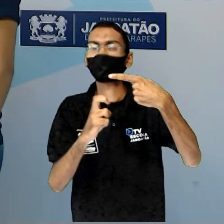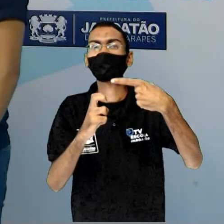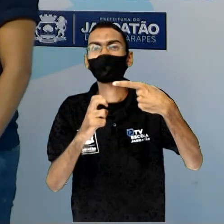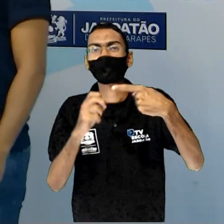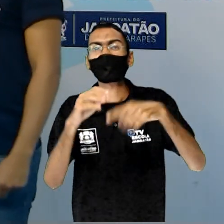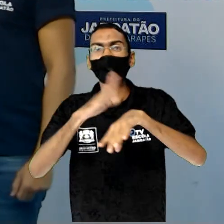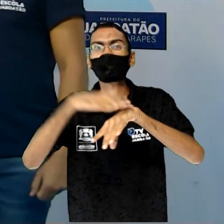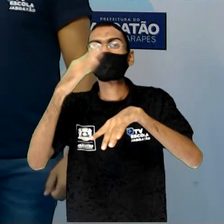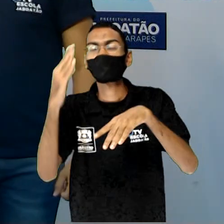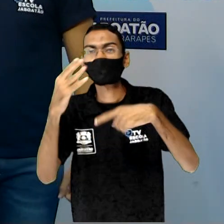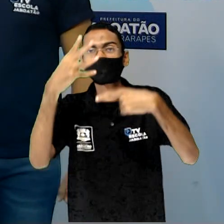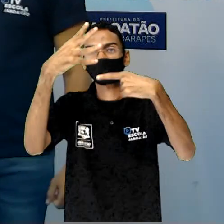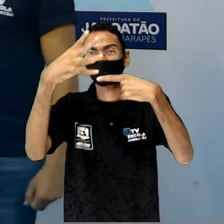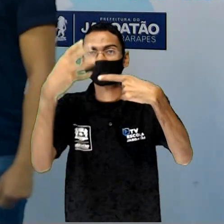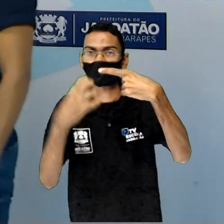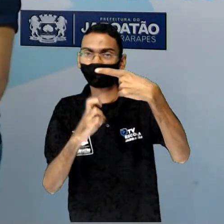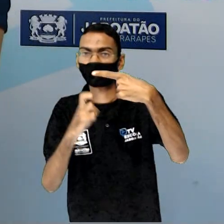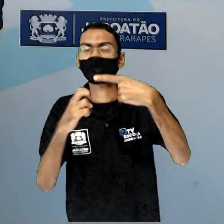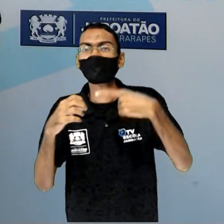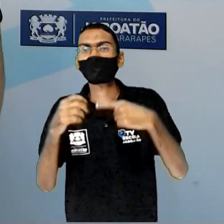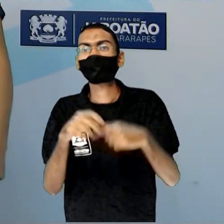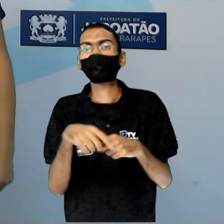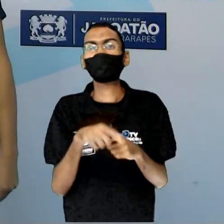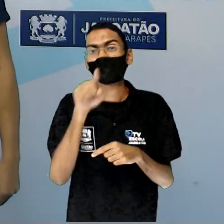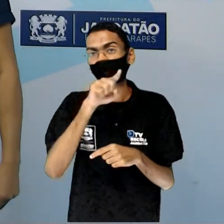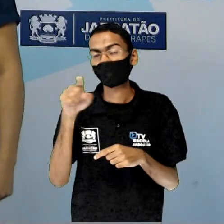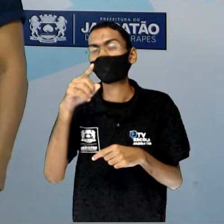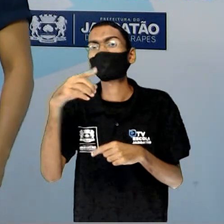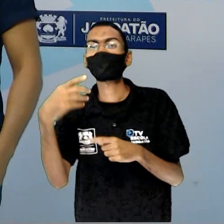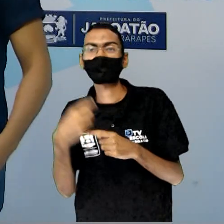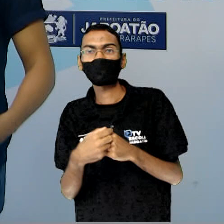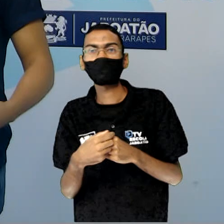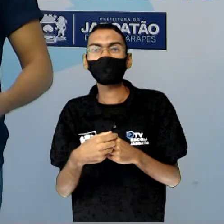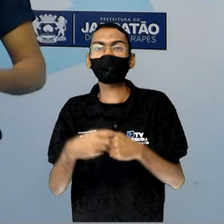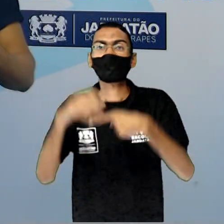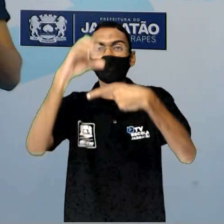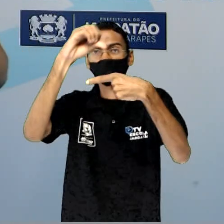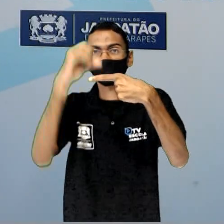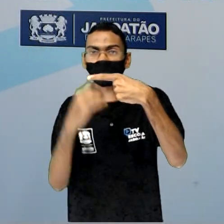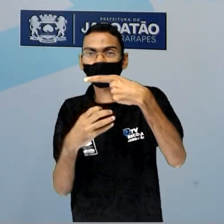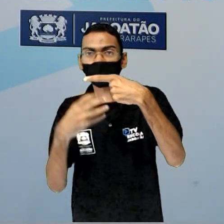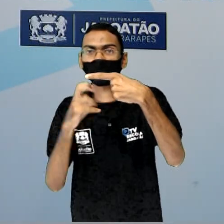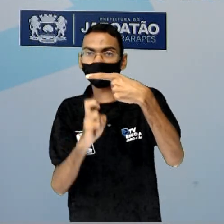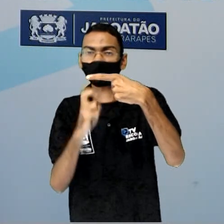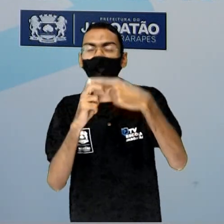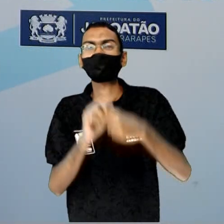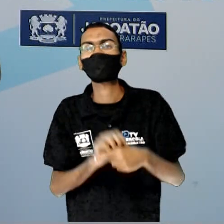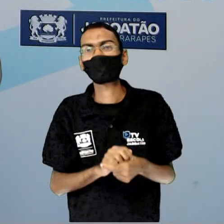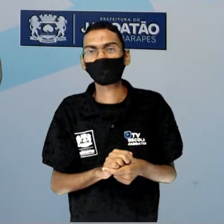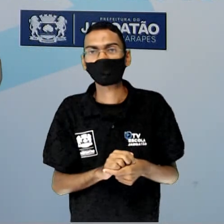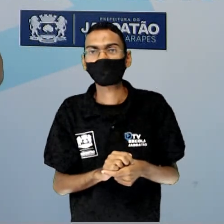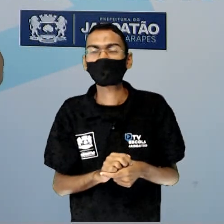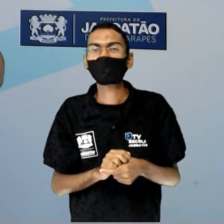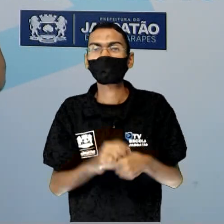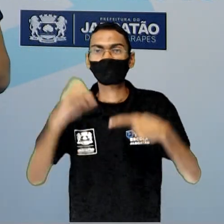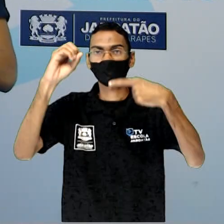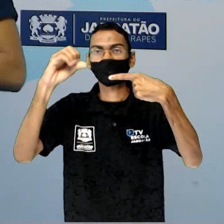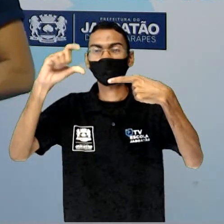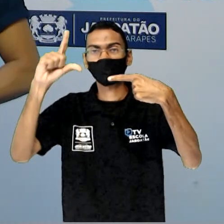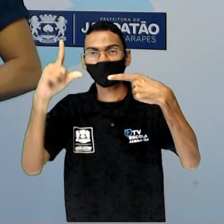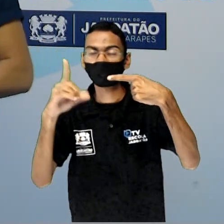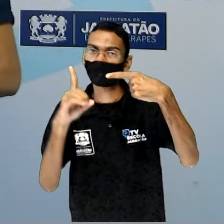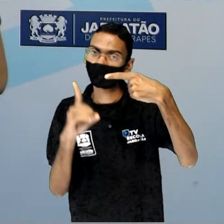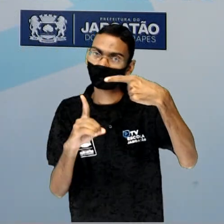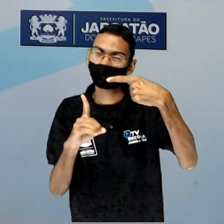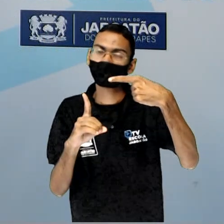é igual a 9 quintos. 9, que é o numerador, é maior que 5, que é o denominador. Portanto, nós